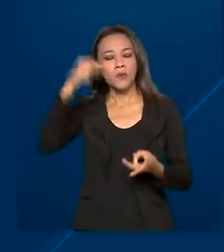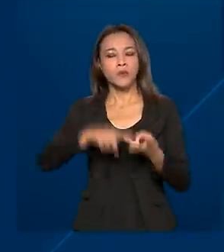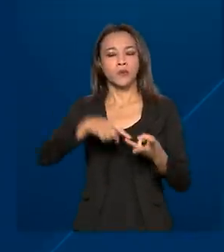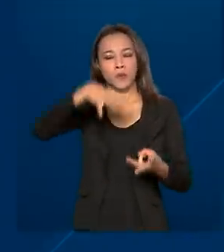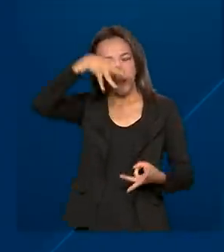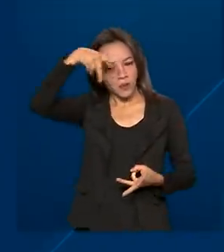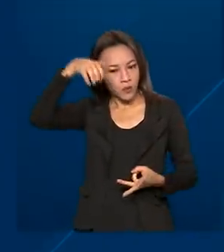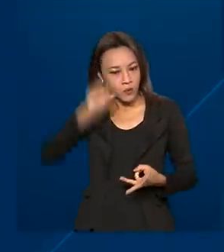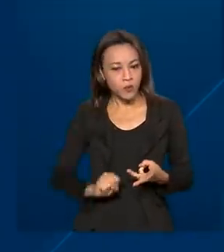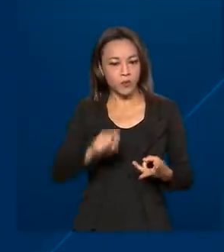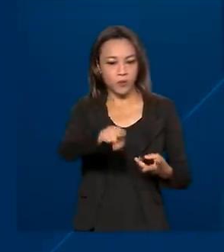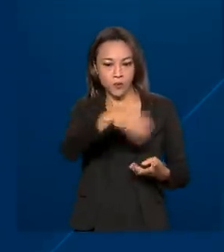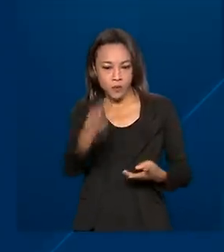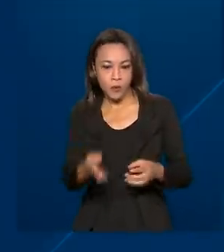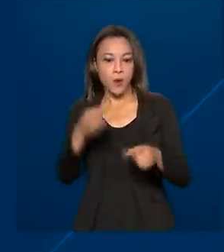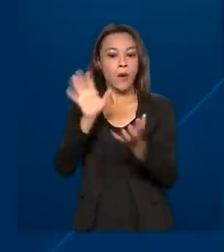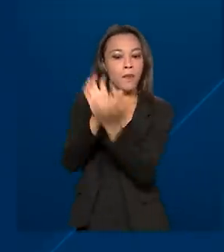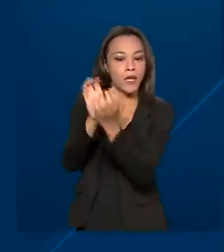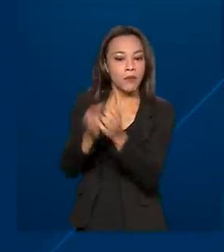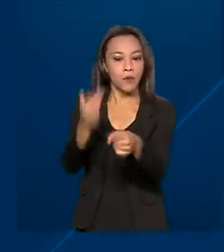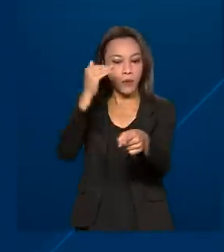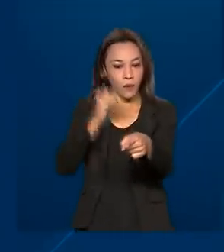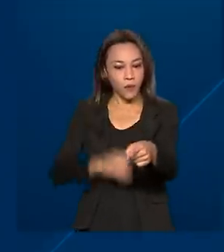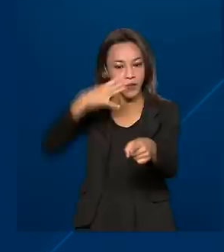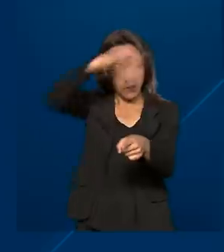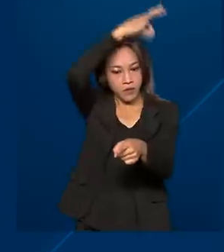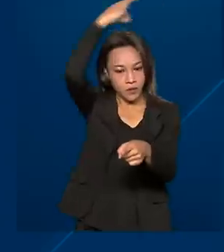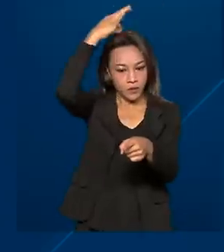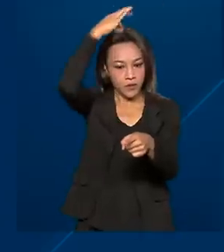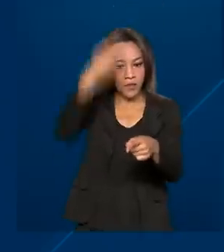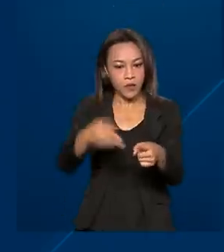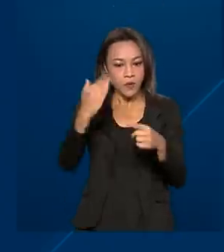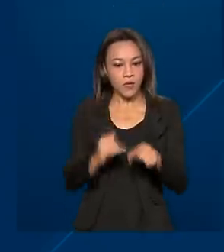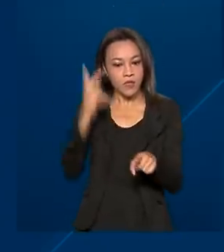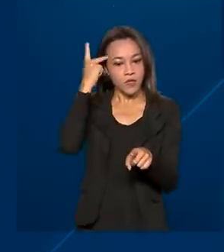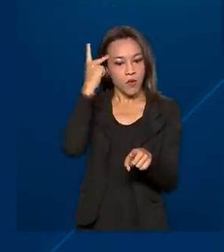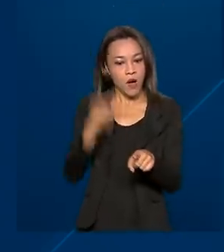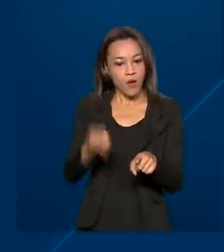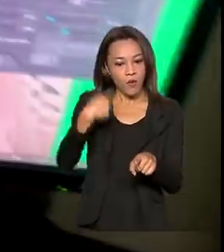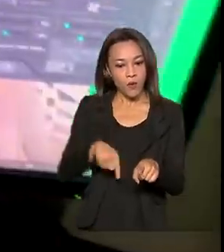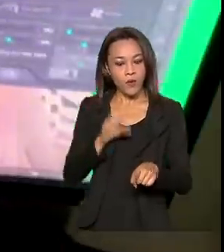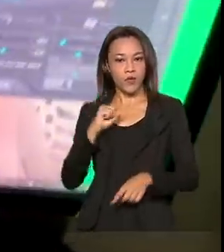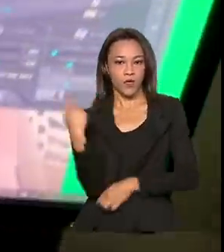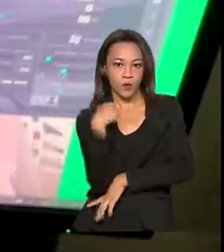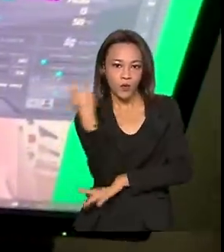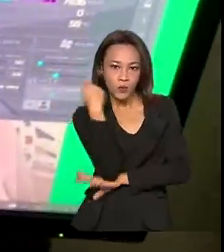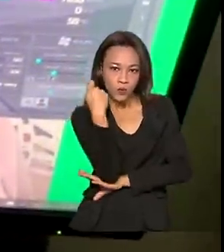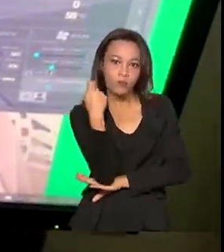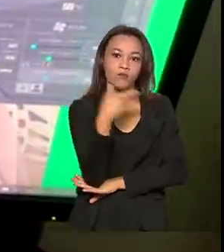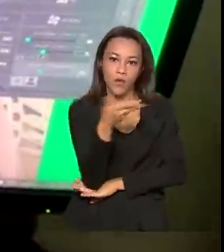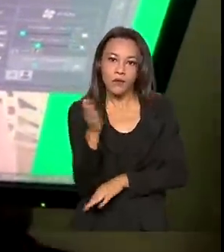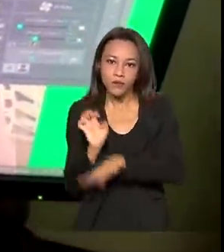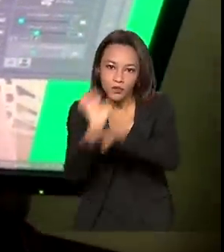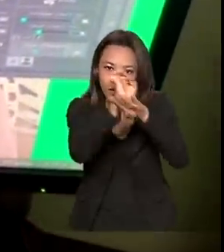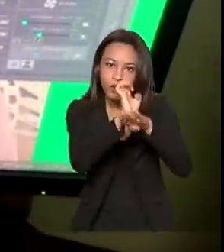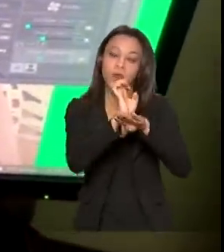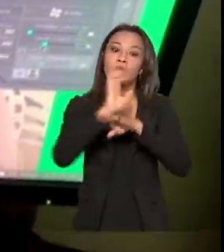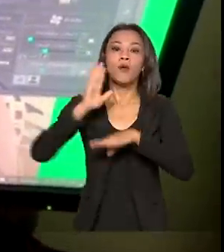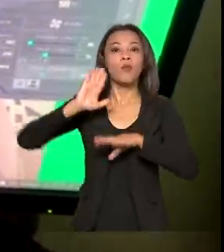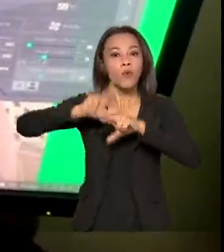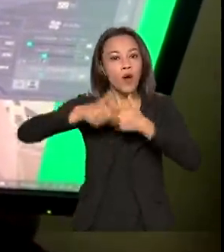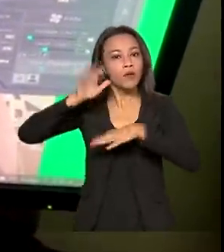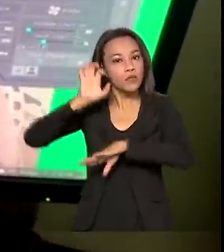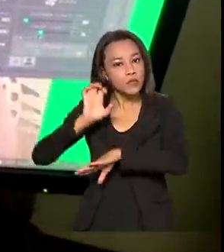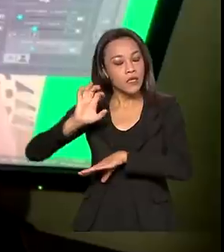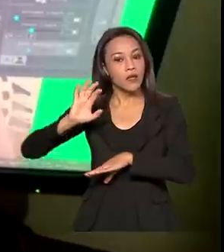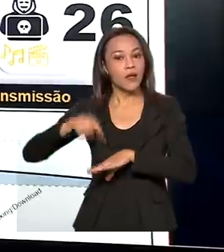Mato Grosso do Sul, Pernambuco, Espírito Santo, São Paulo e Rio Grande do Sul. Por decisão da Justiça, a polícia